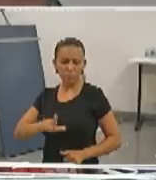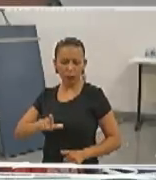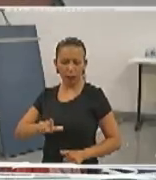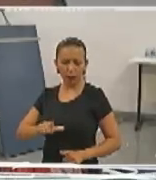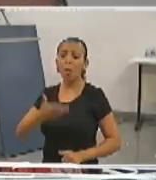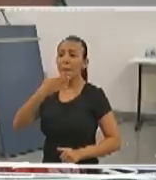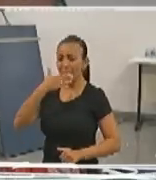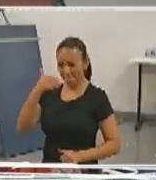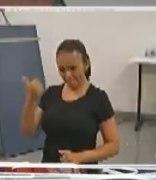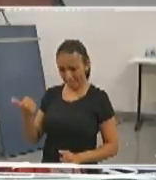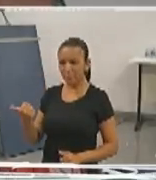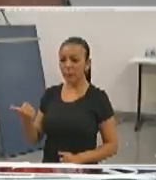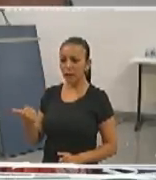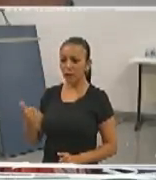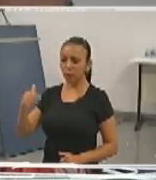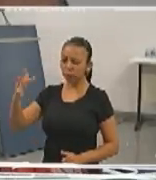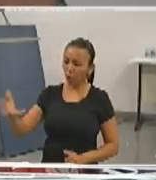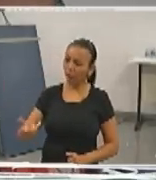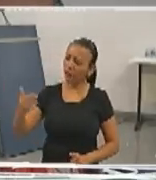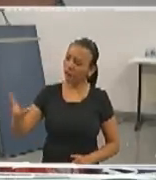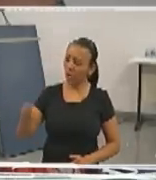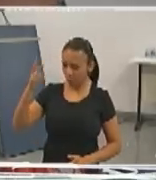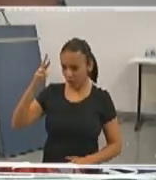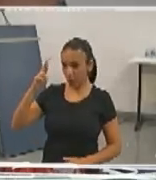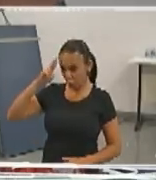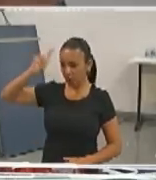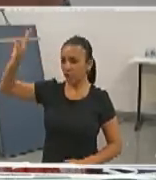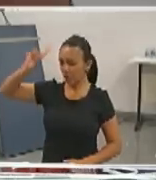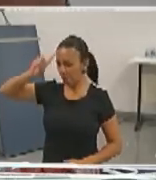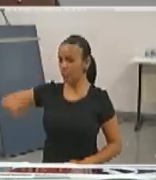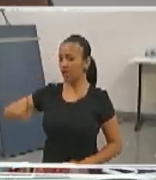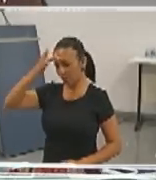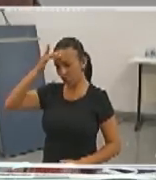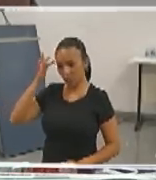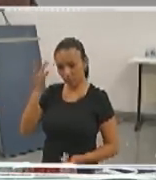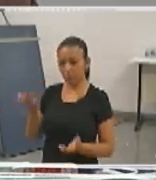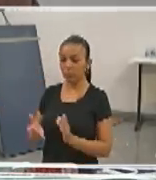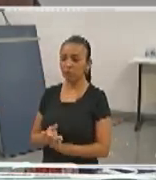mais qualificação para chefiar essas pessoas. Ok? Professor.